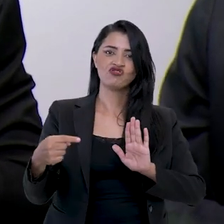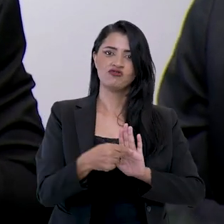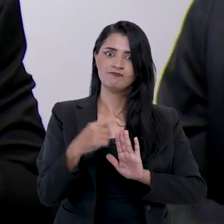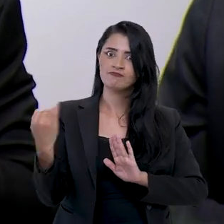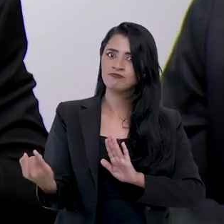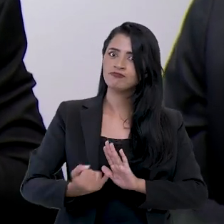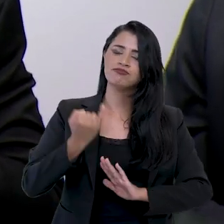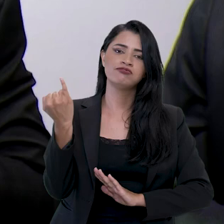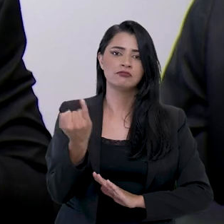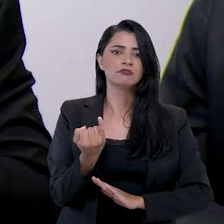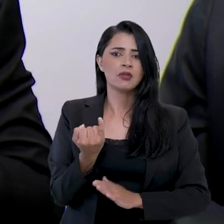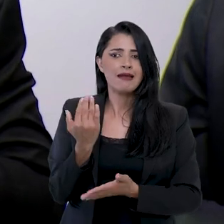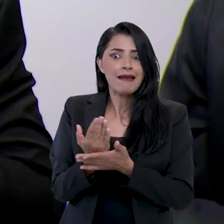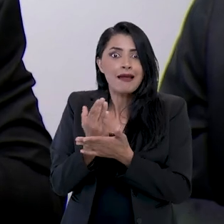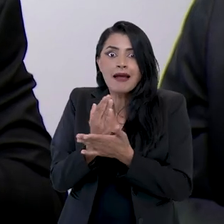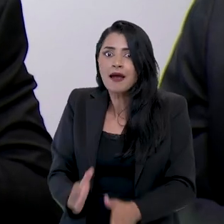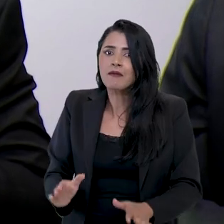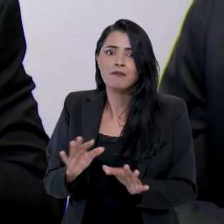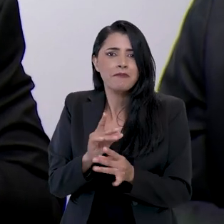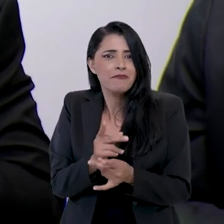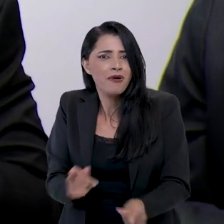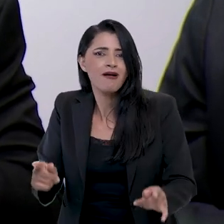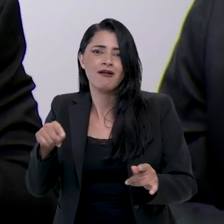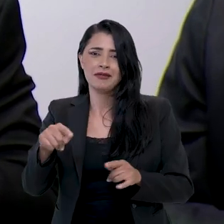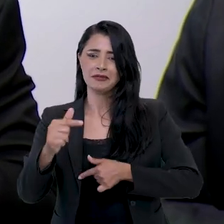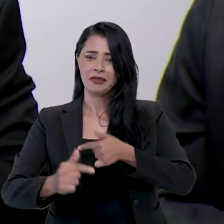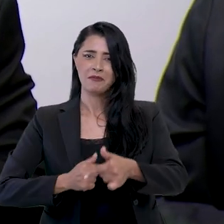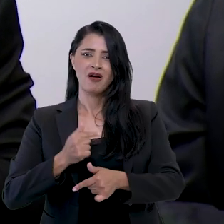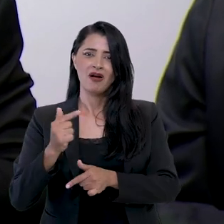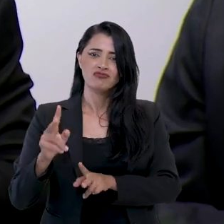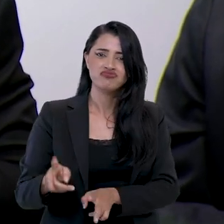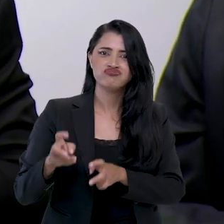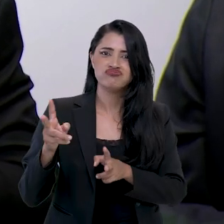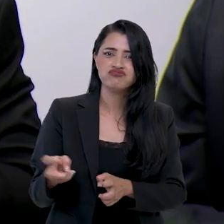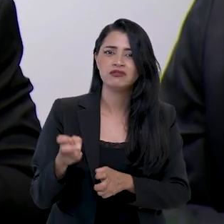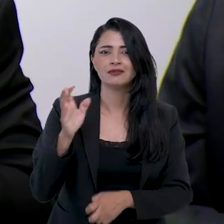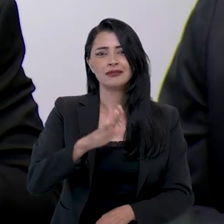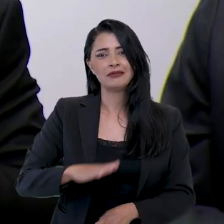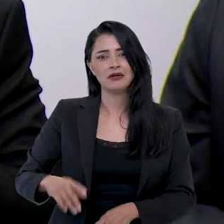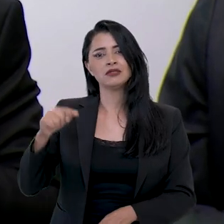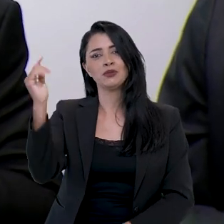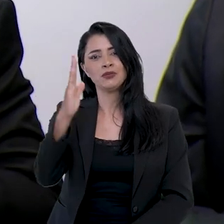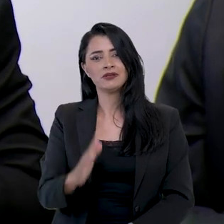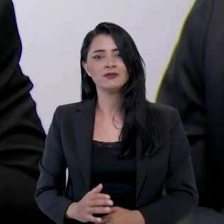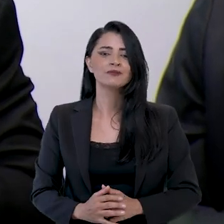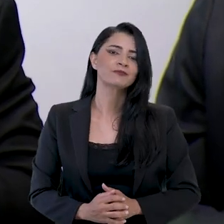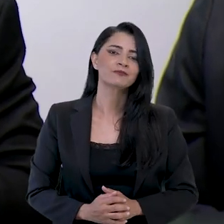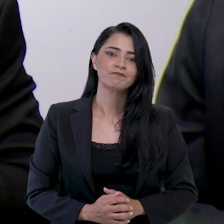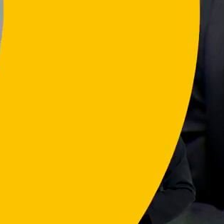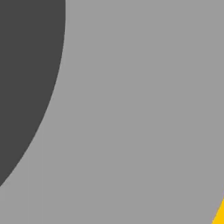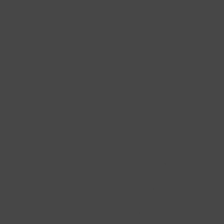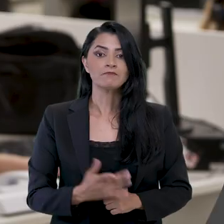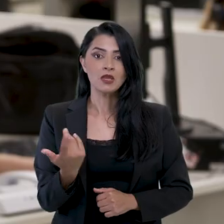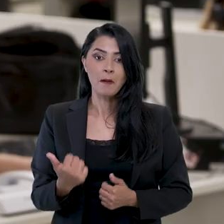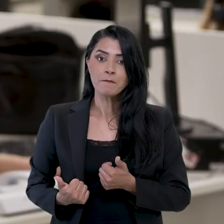grande projeto, a erradicação do trabalho infantil no Brasil.